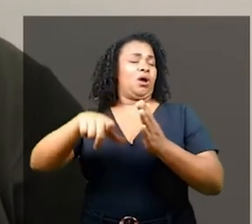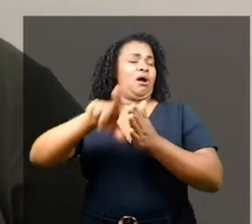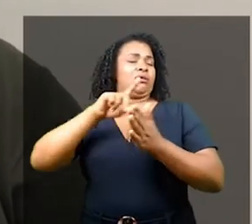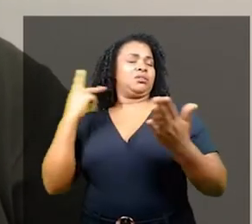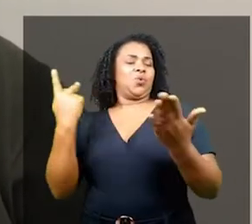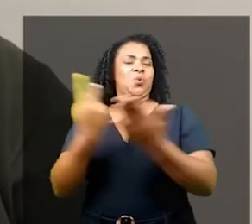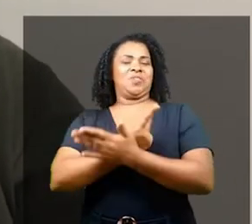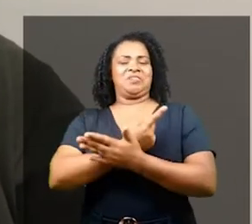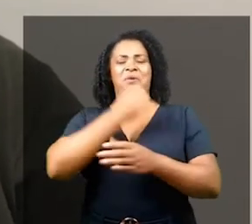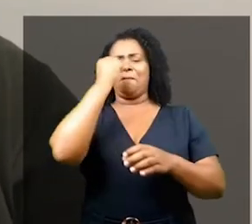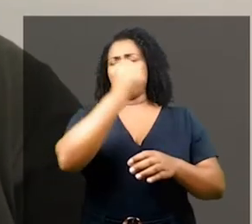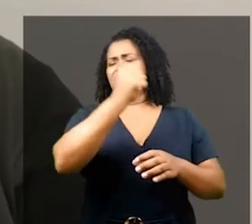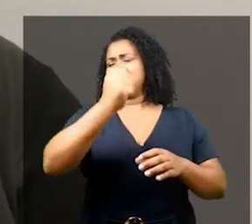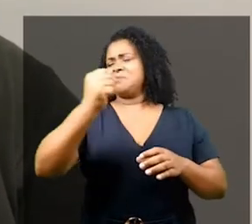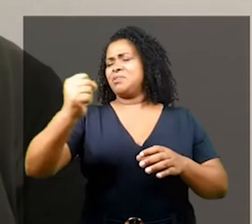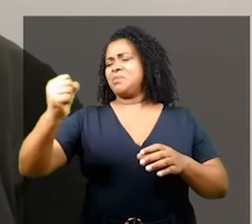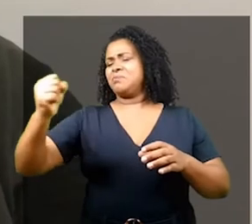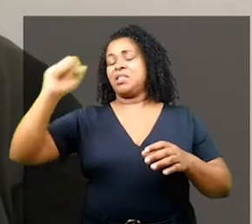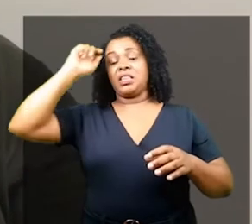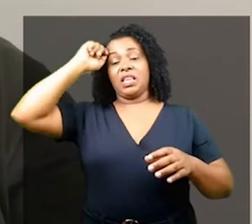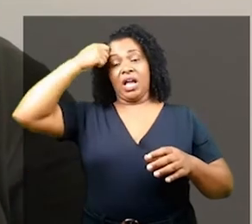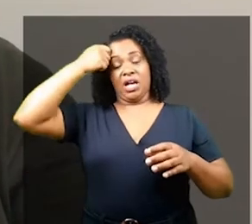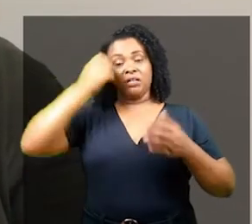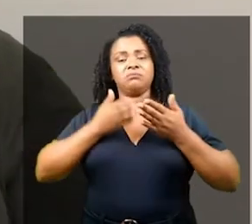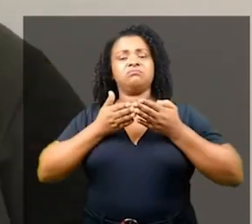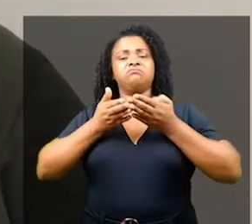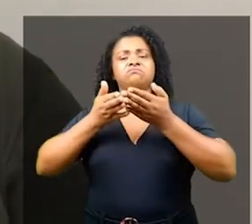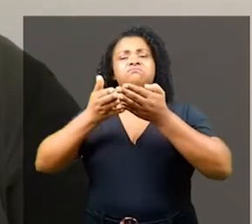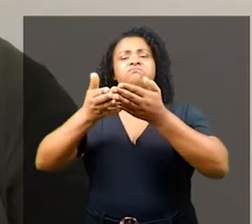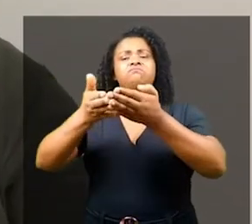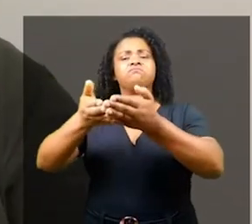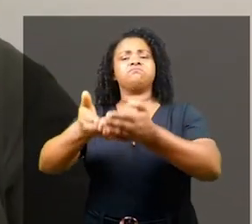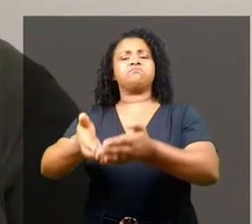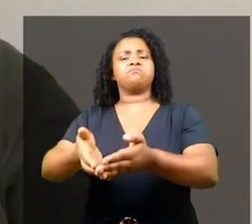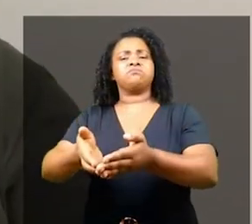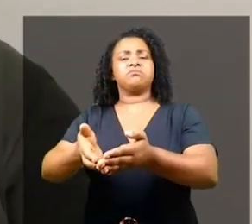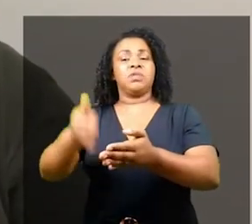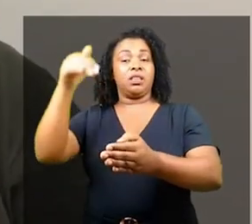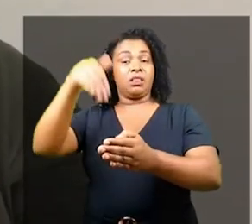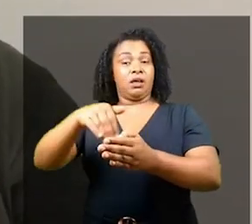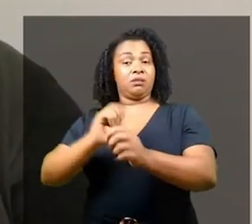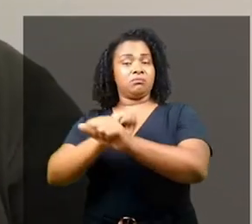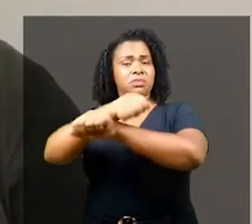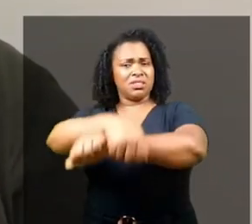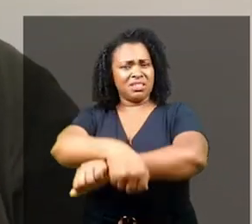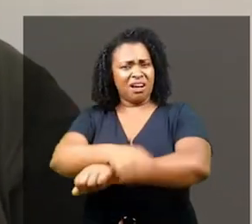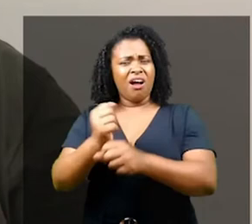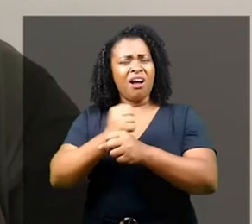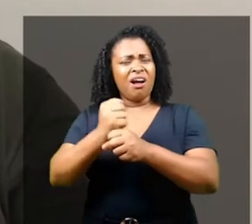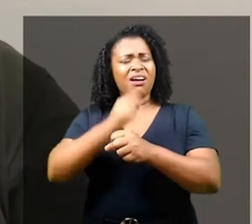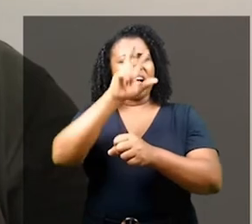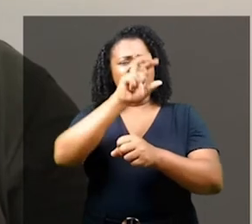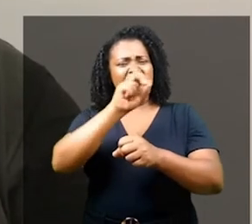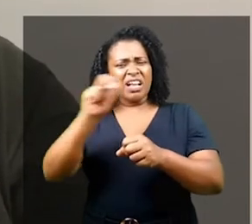genocídio do tráfico negreiro e do ódio racial que durou muito mais que 500 anos. Que dura.